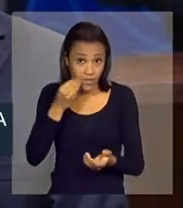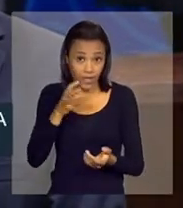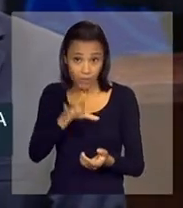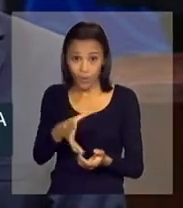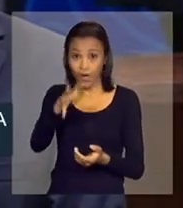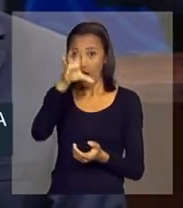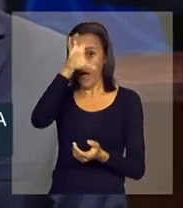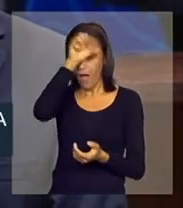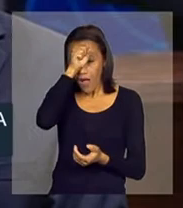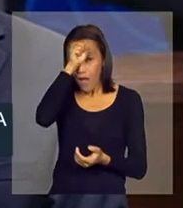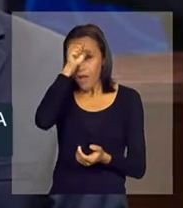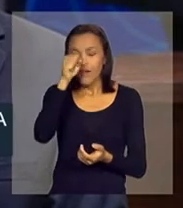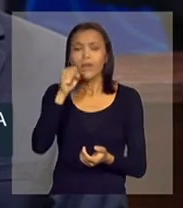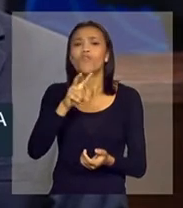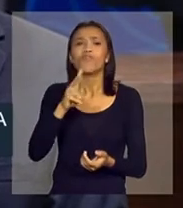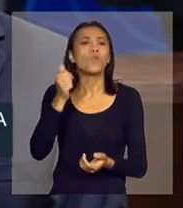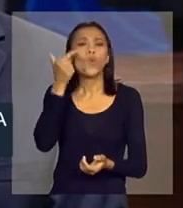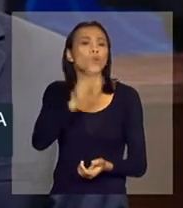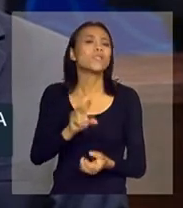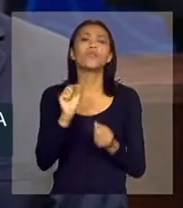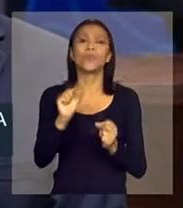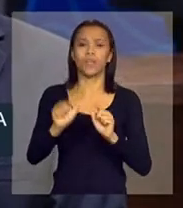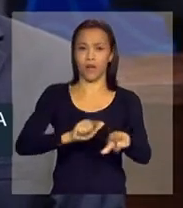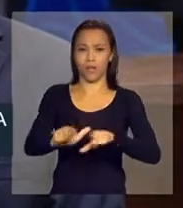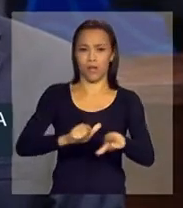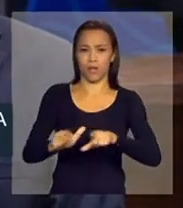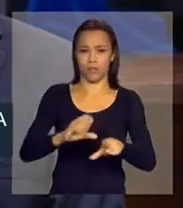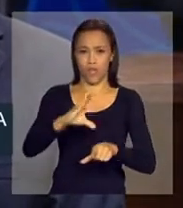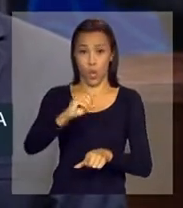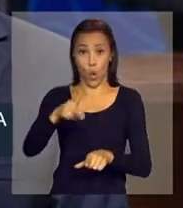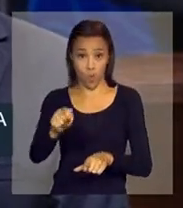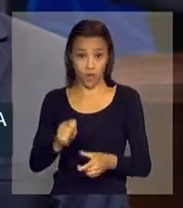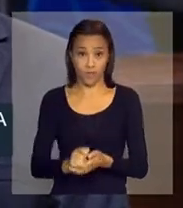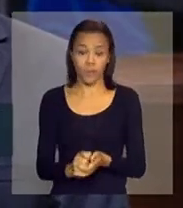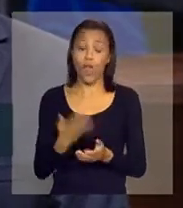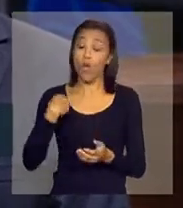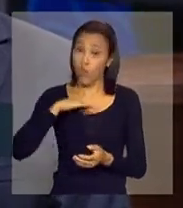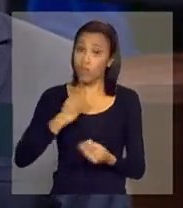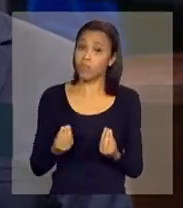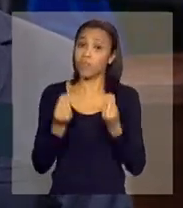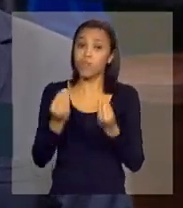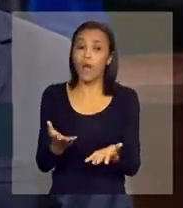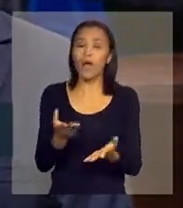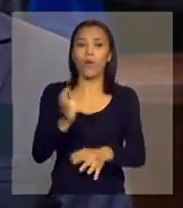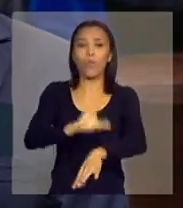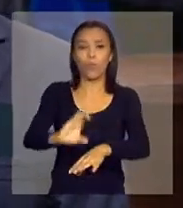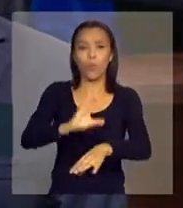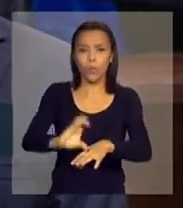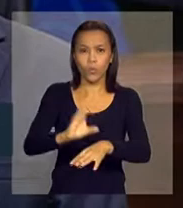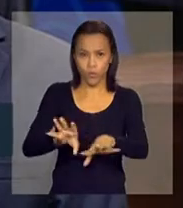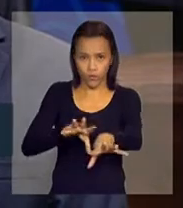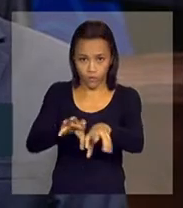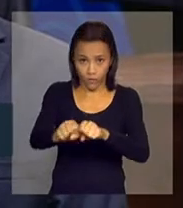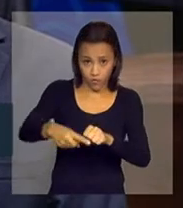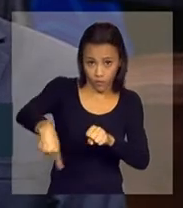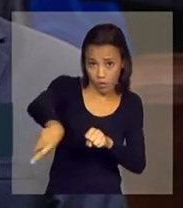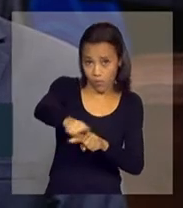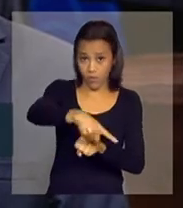essas pessoas vão ganhar trabalhando na Copa? Nós vamos oferecer um curso de formação para